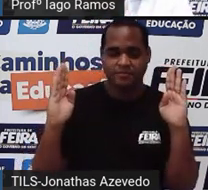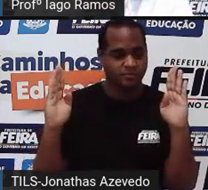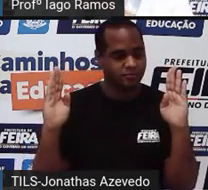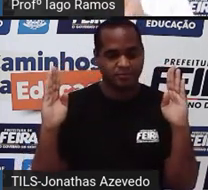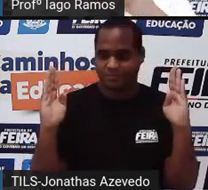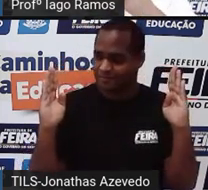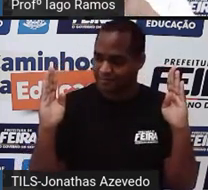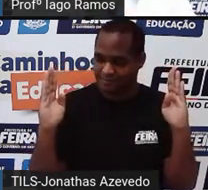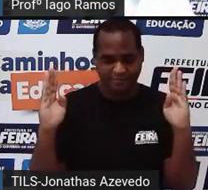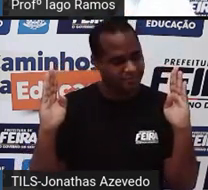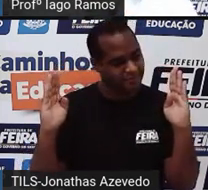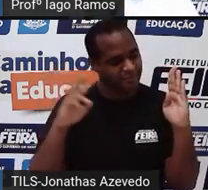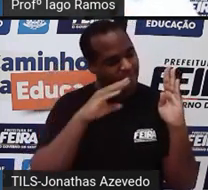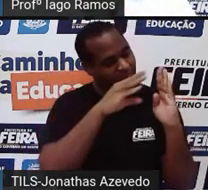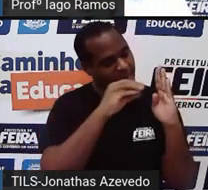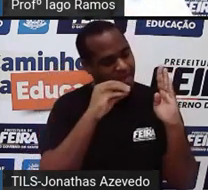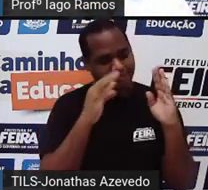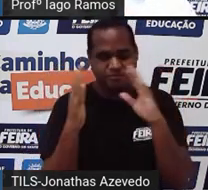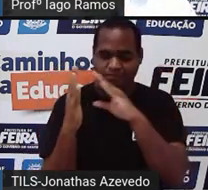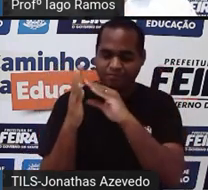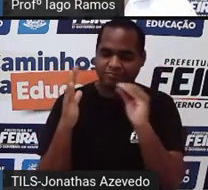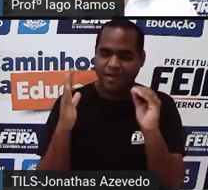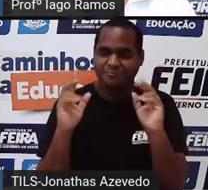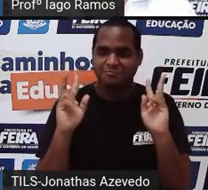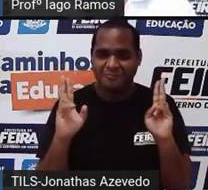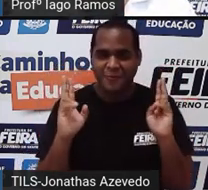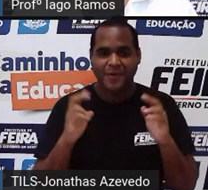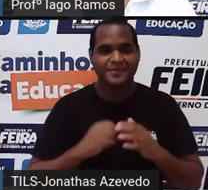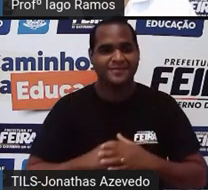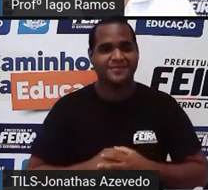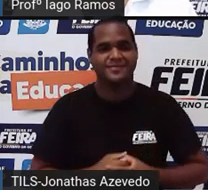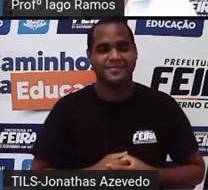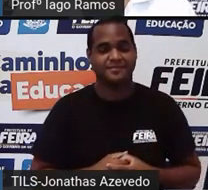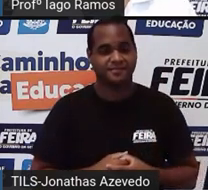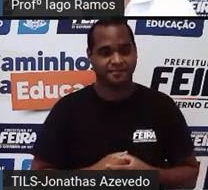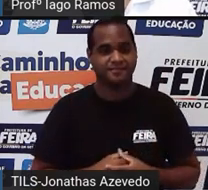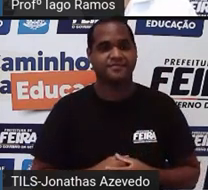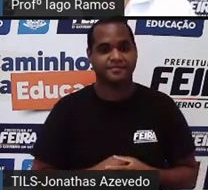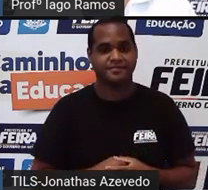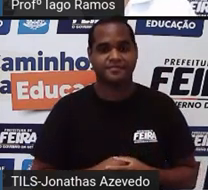a sua imagem e essa imagem é a figura do lado direito. Tá?